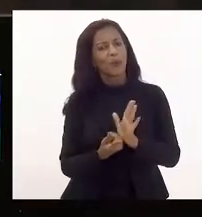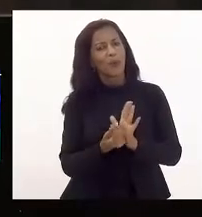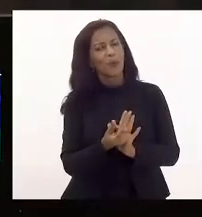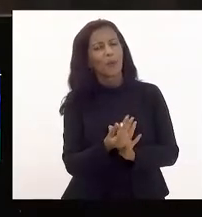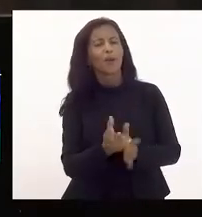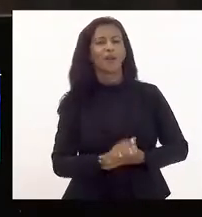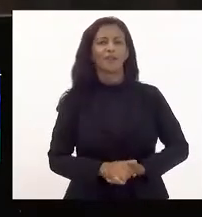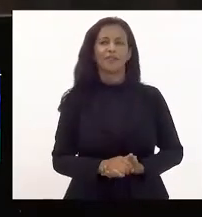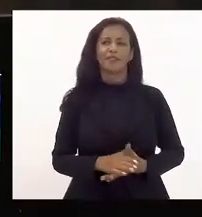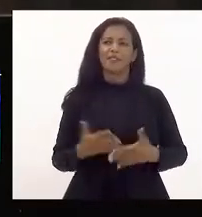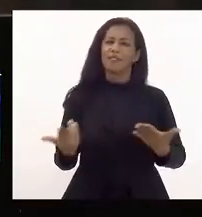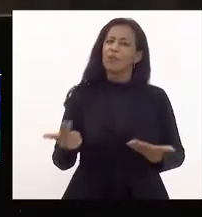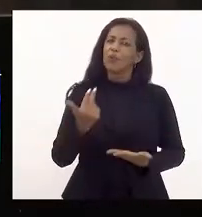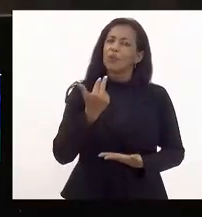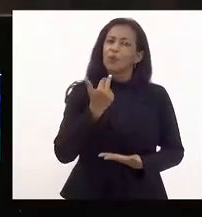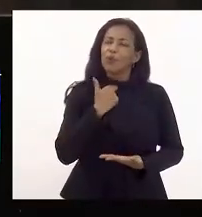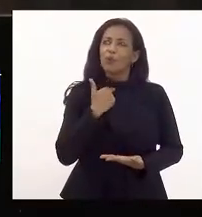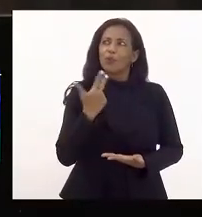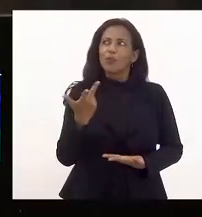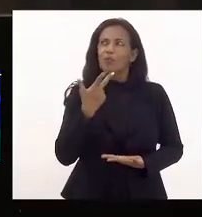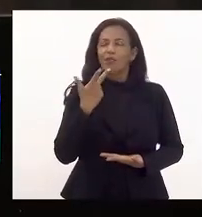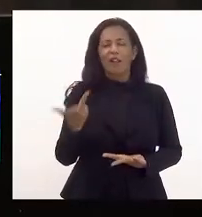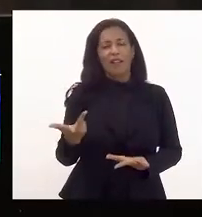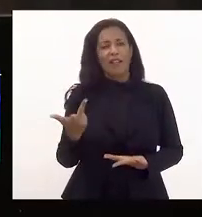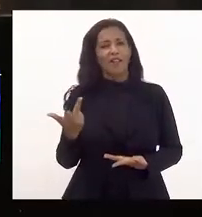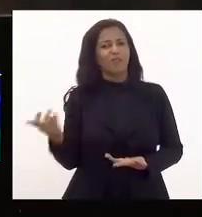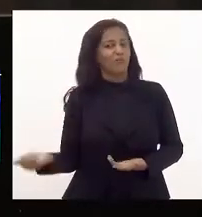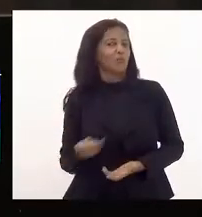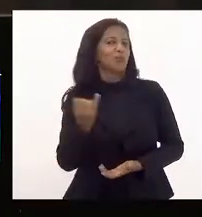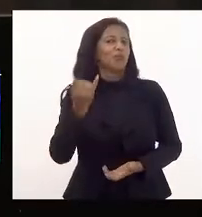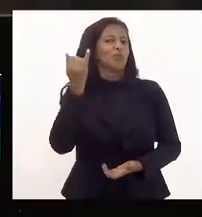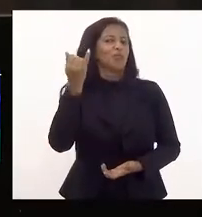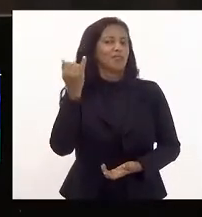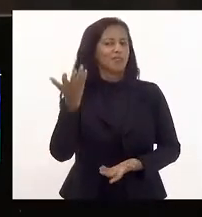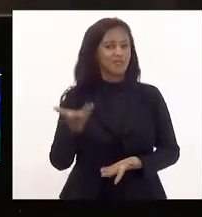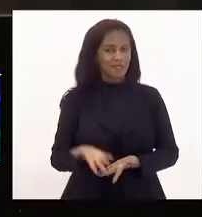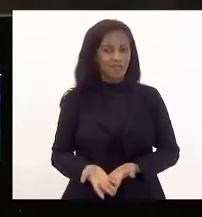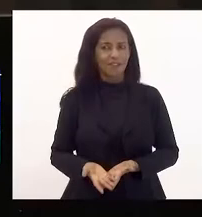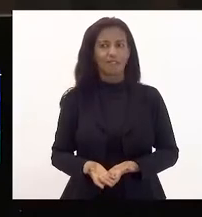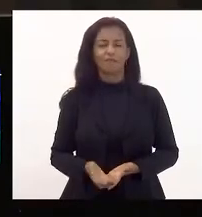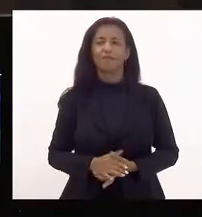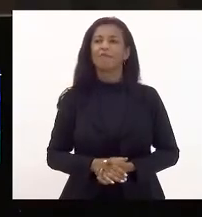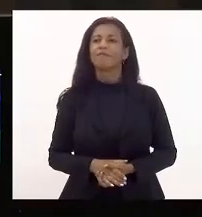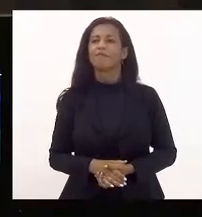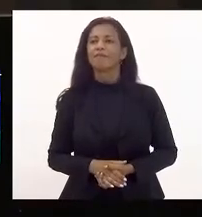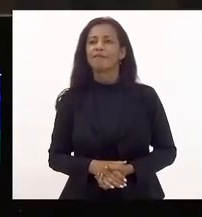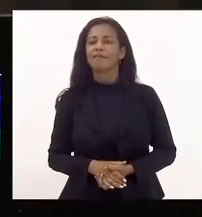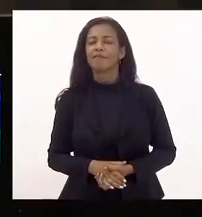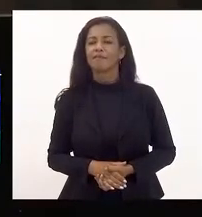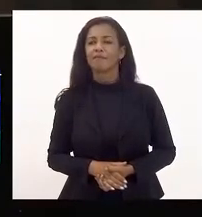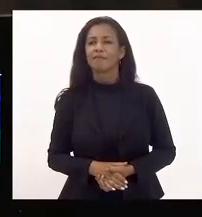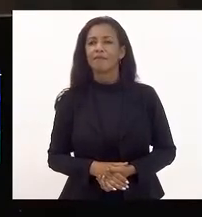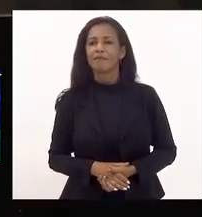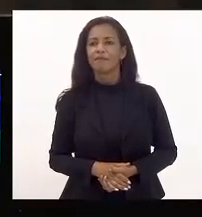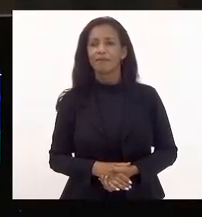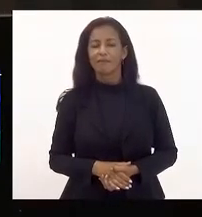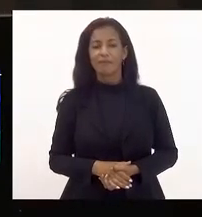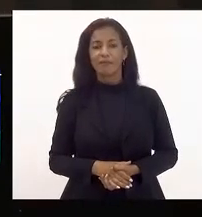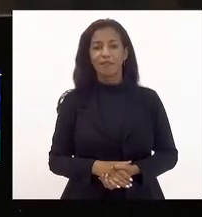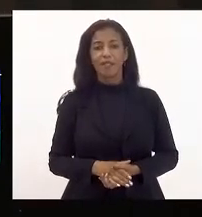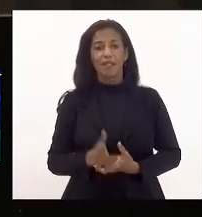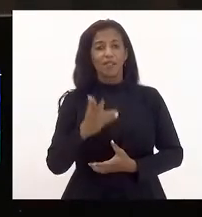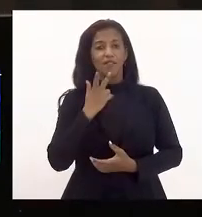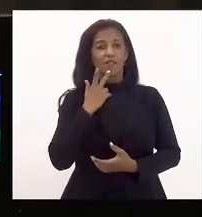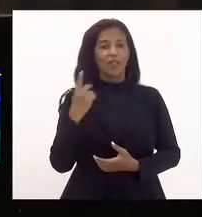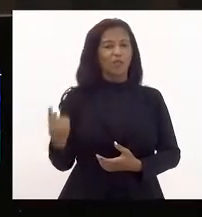não podia deixar de ser um dia cheio, para não falar de um dos